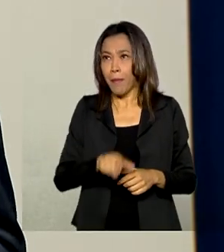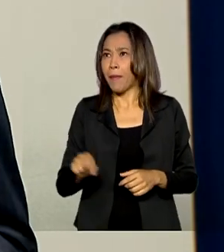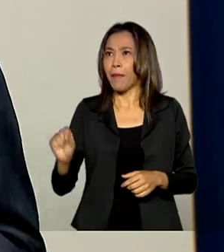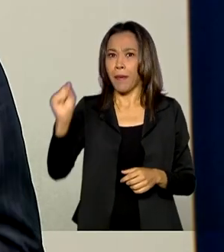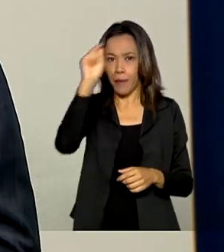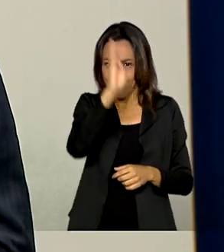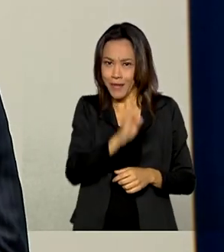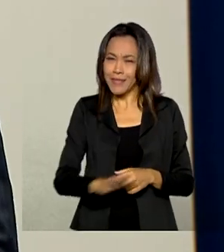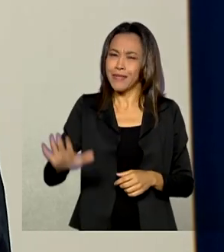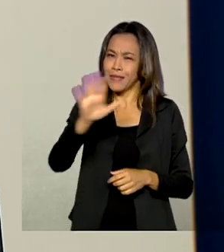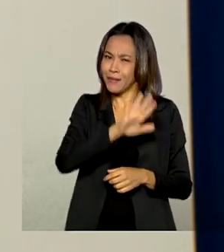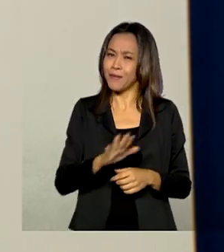eficiente e mais eficaz.